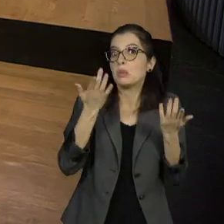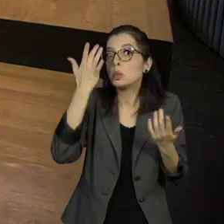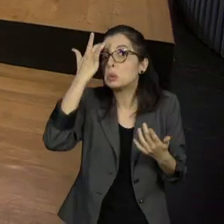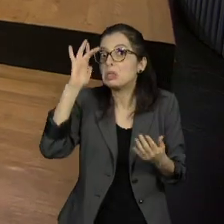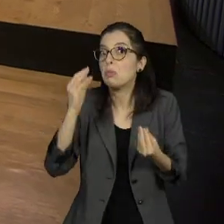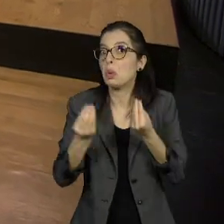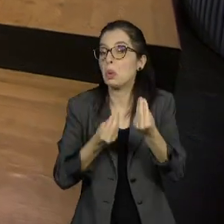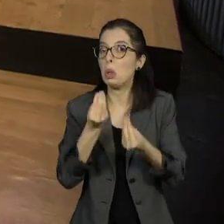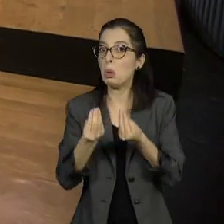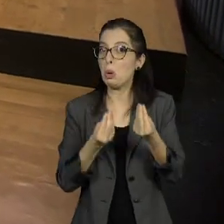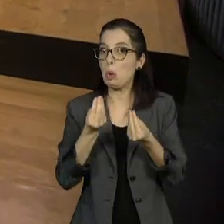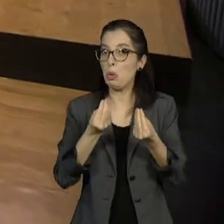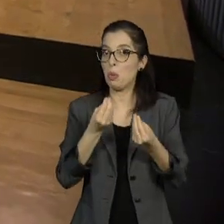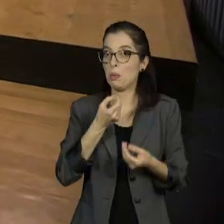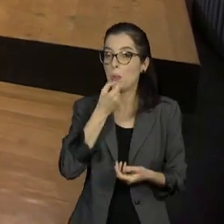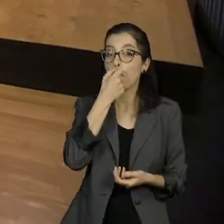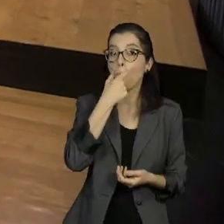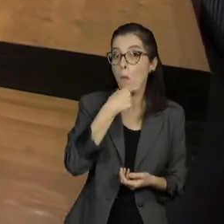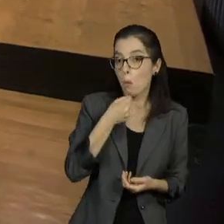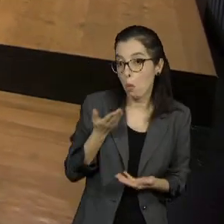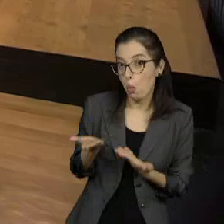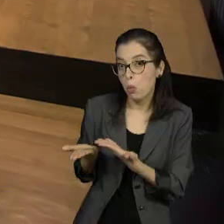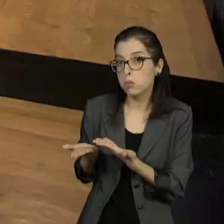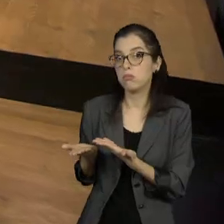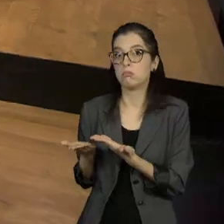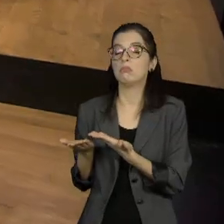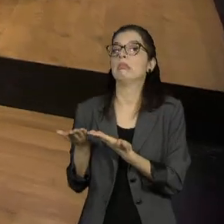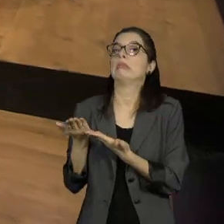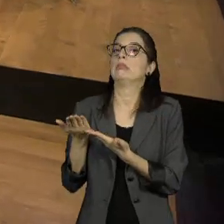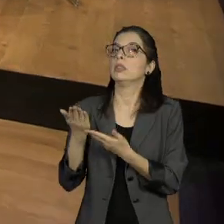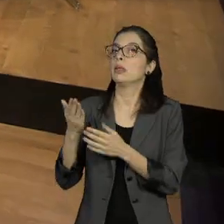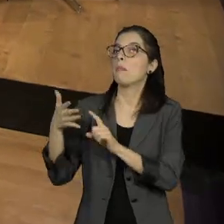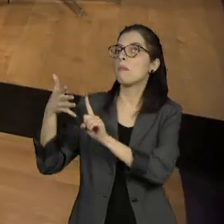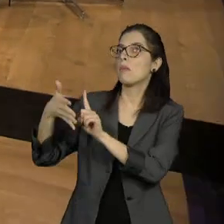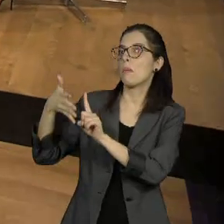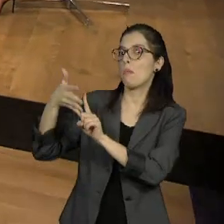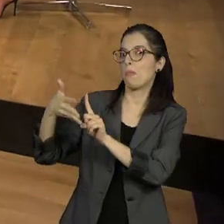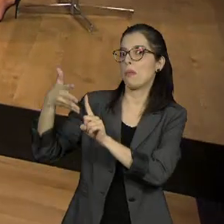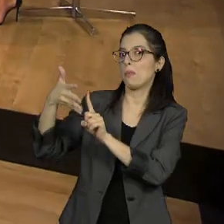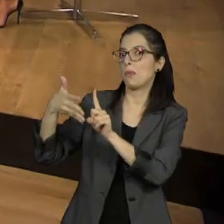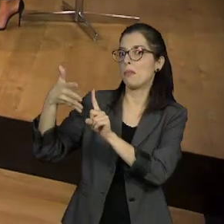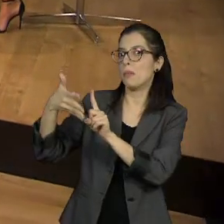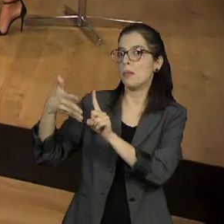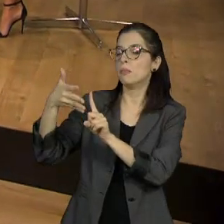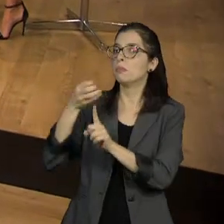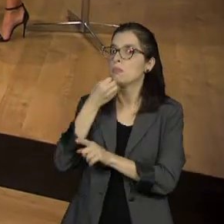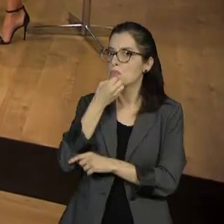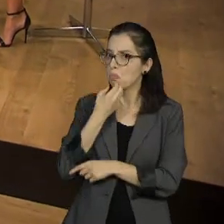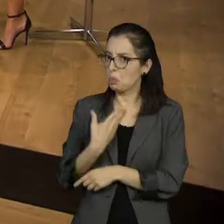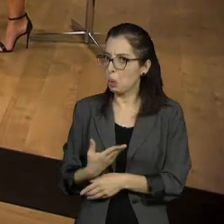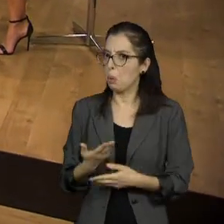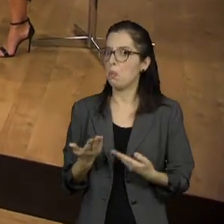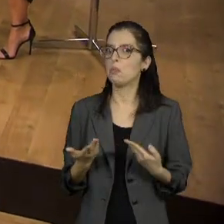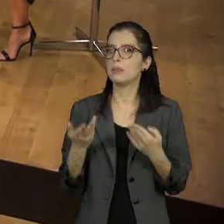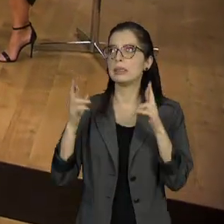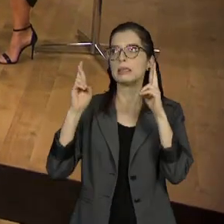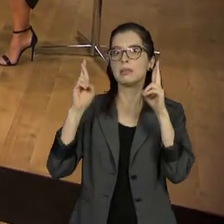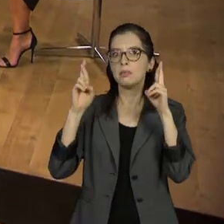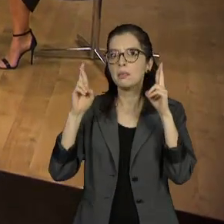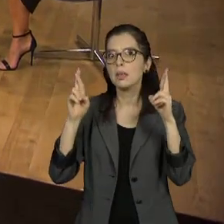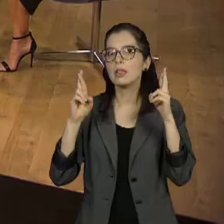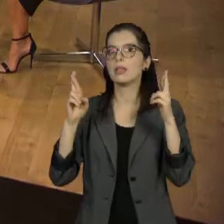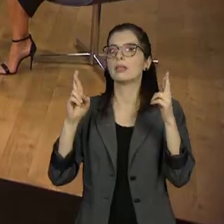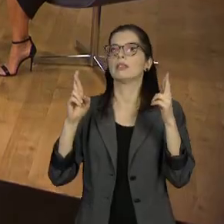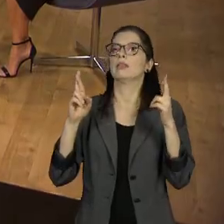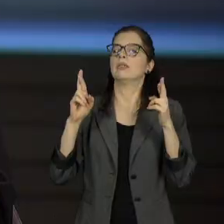muito bem sucedida no campo do discurso, nesse segundo turno. Uma campanha voltada para essa coisa da esperança, conquistar